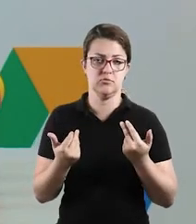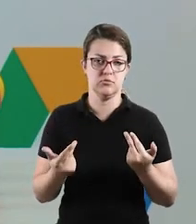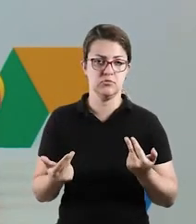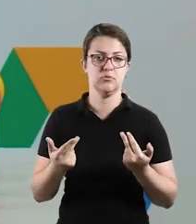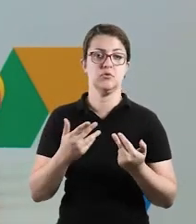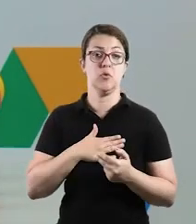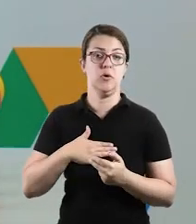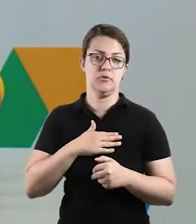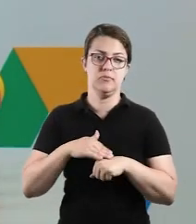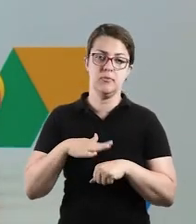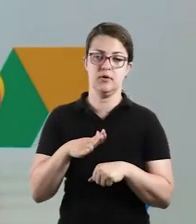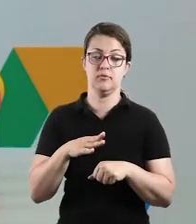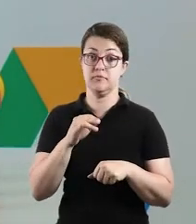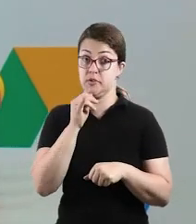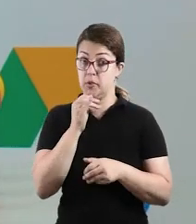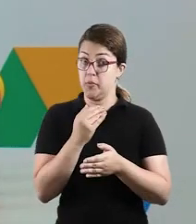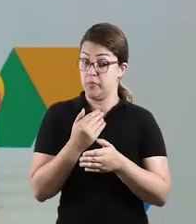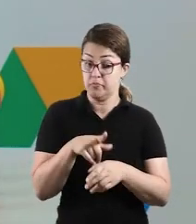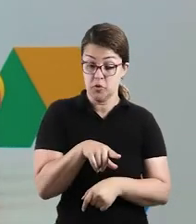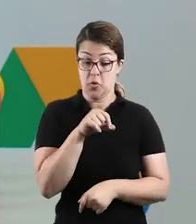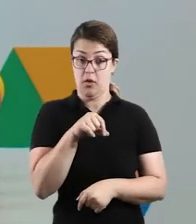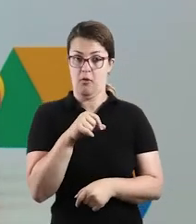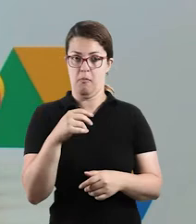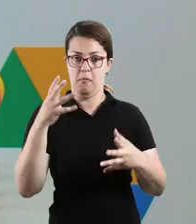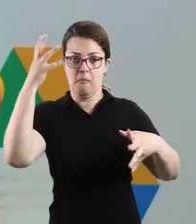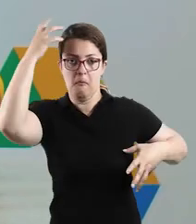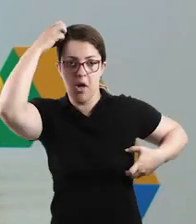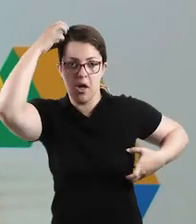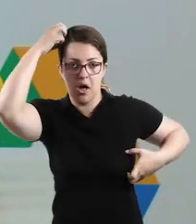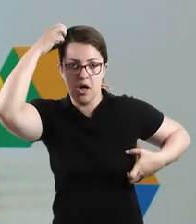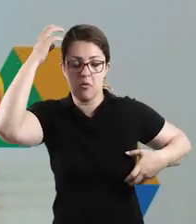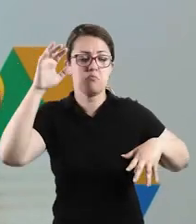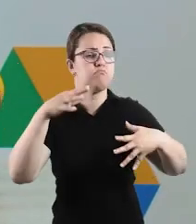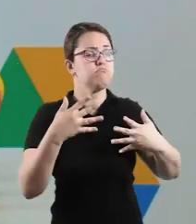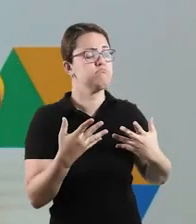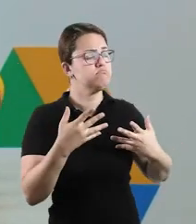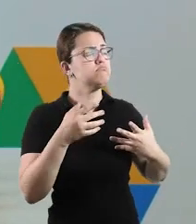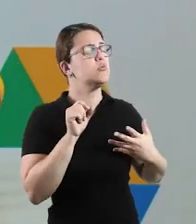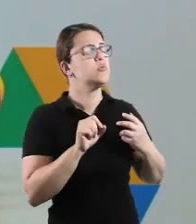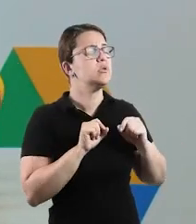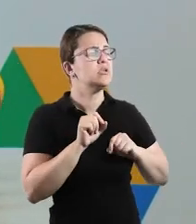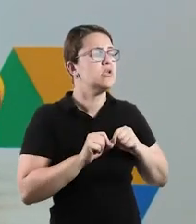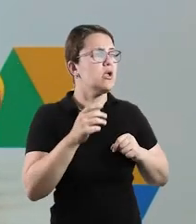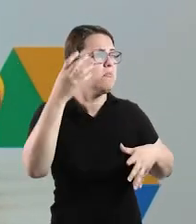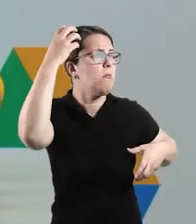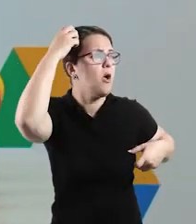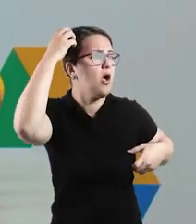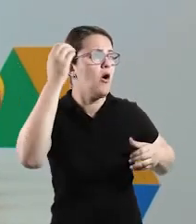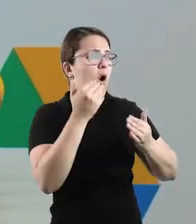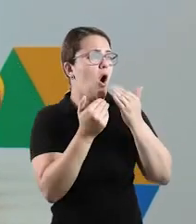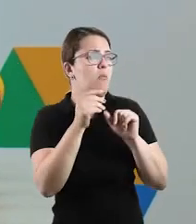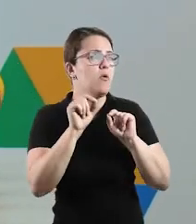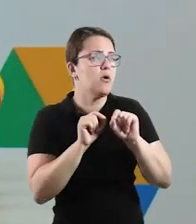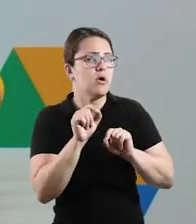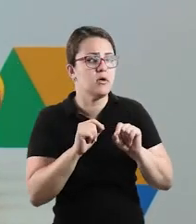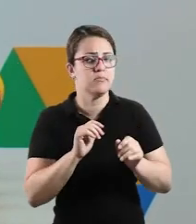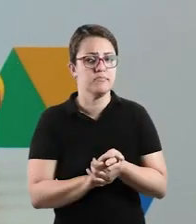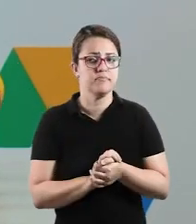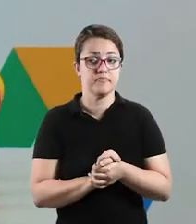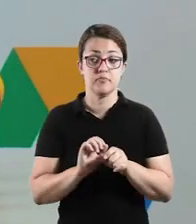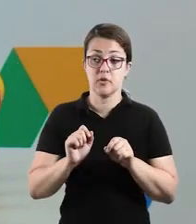vou optar por começar com o macaquinho. Então eu vou pensar, qual é a comidinha preferida do macaco? E você